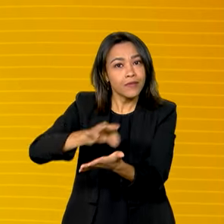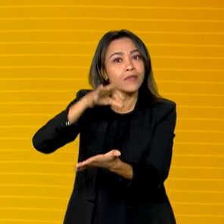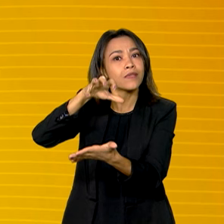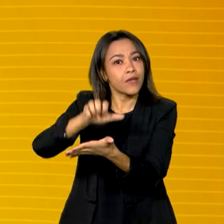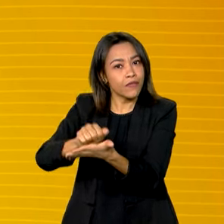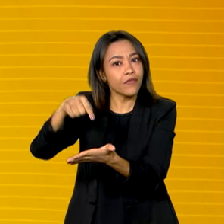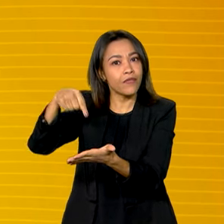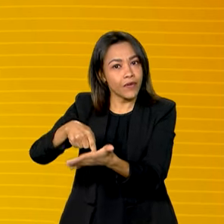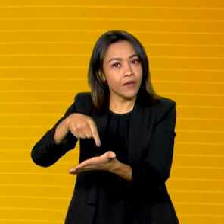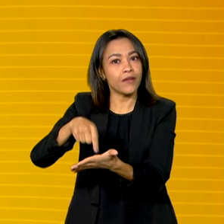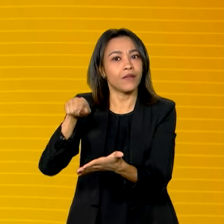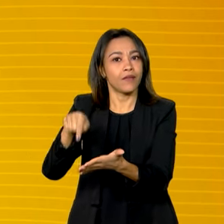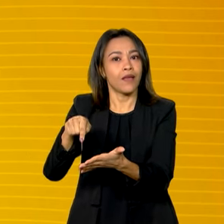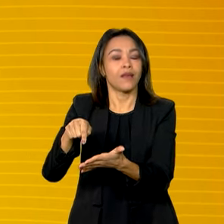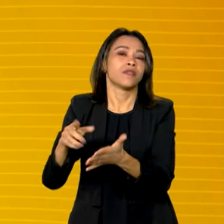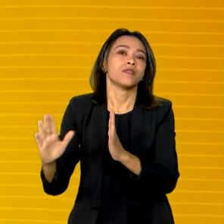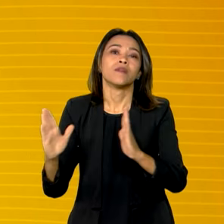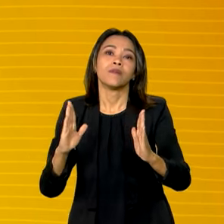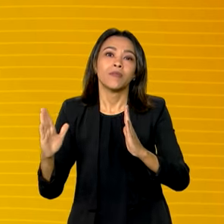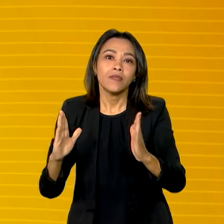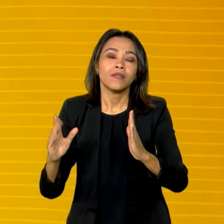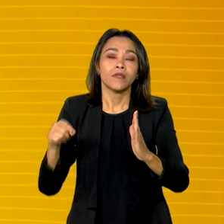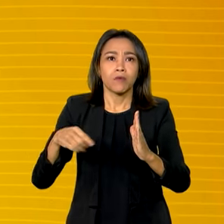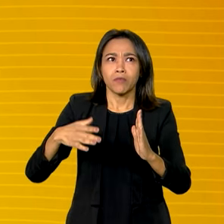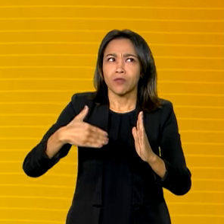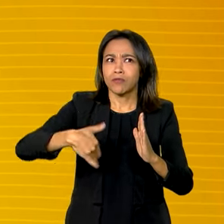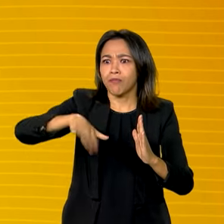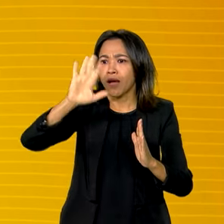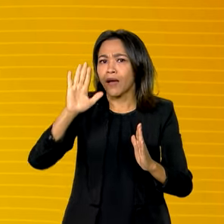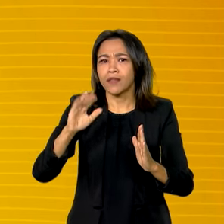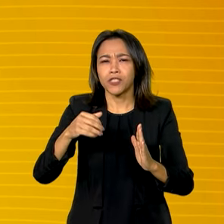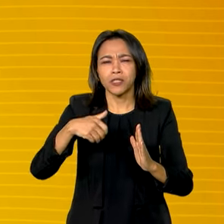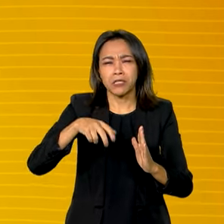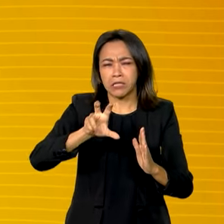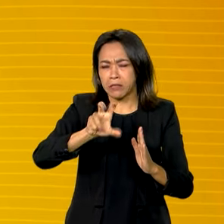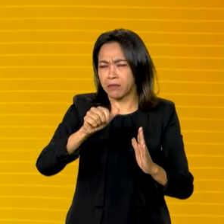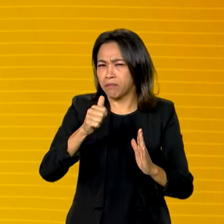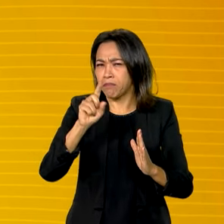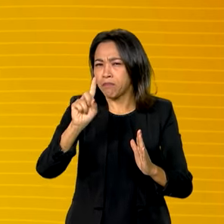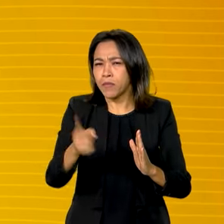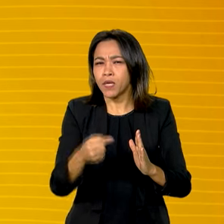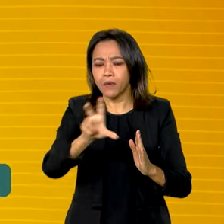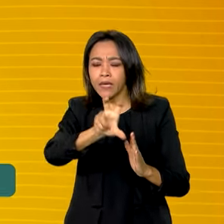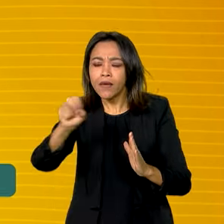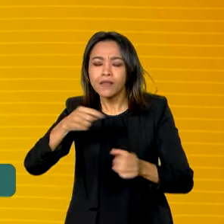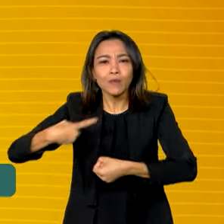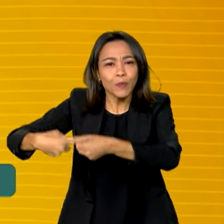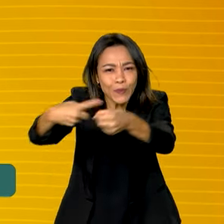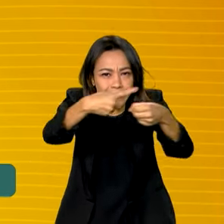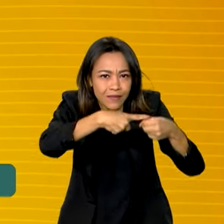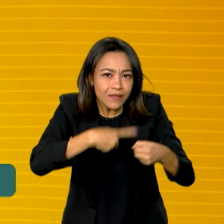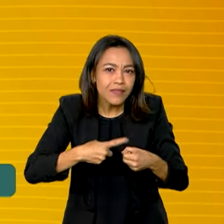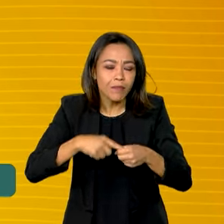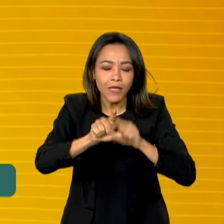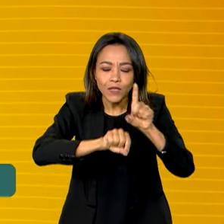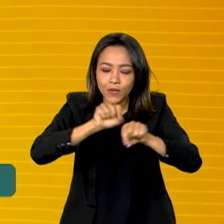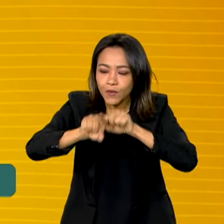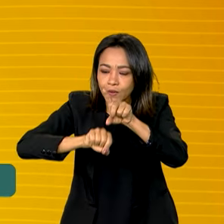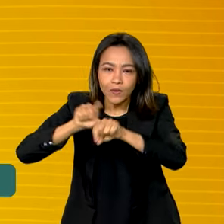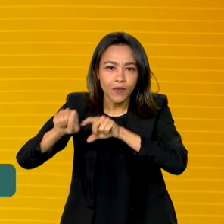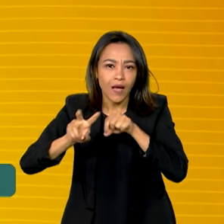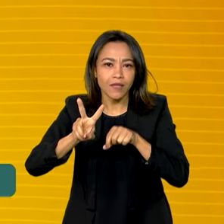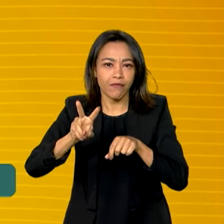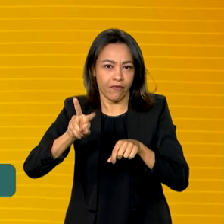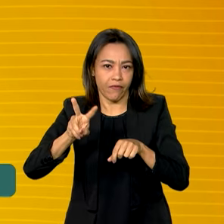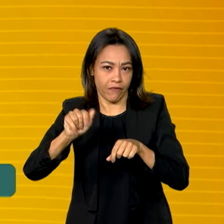Mais Médicos. Daqui para frente, são mais de 1.500 municípios que poderão ter suas vagas selecionadas por esses profissionais.